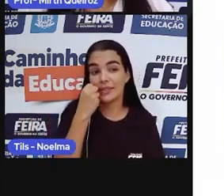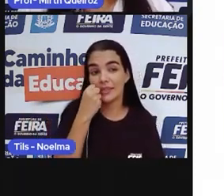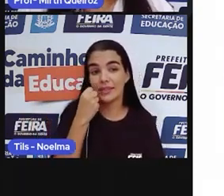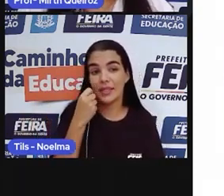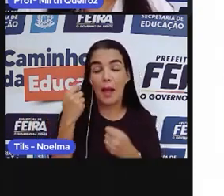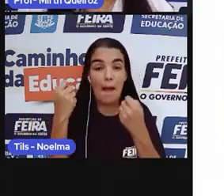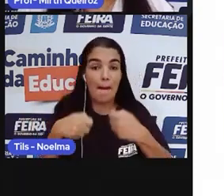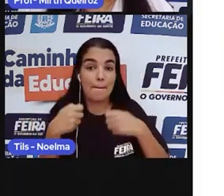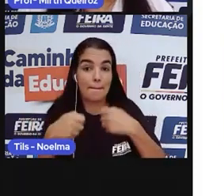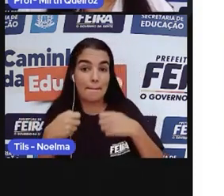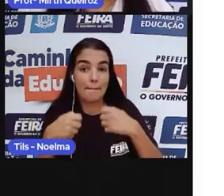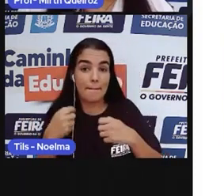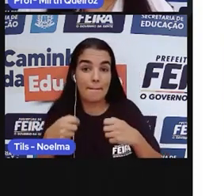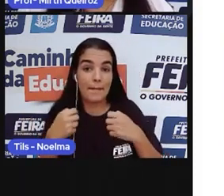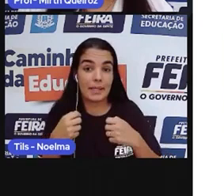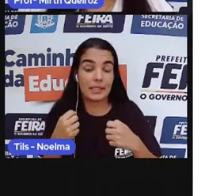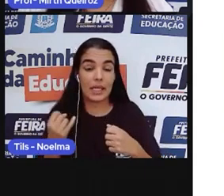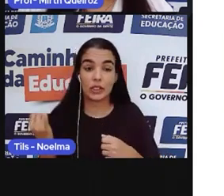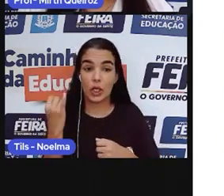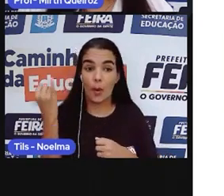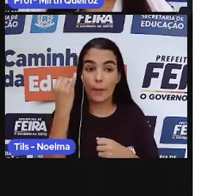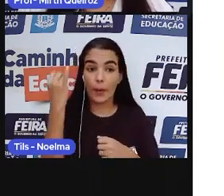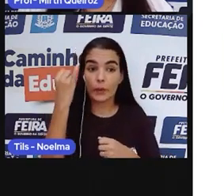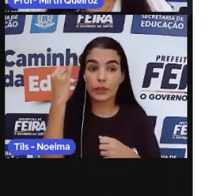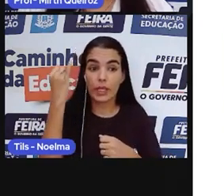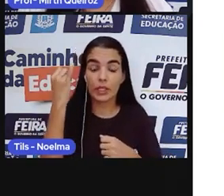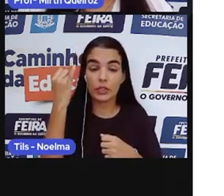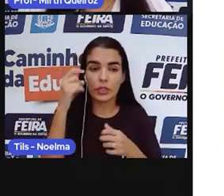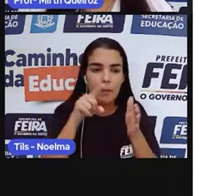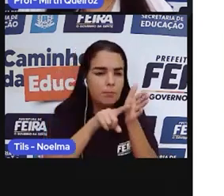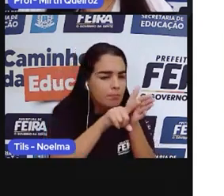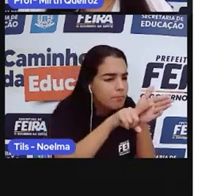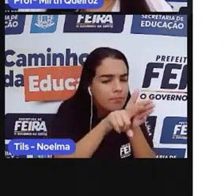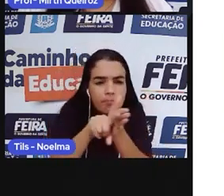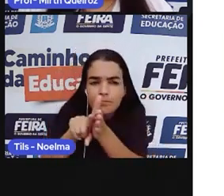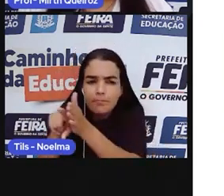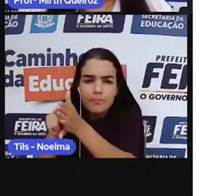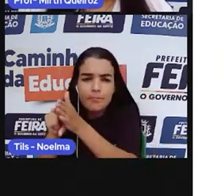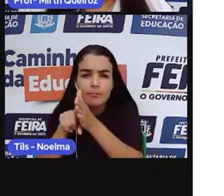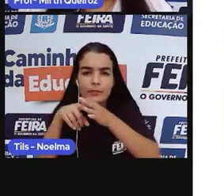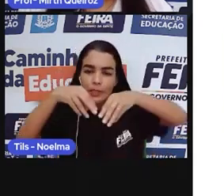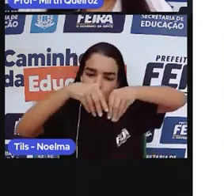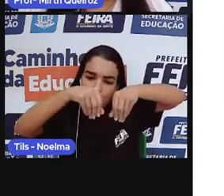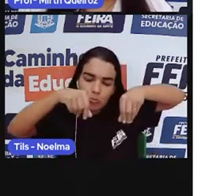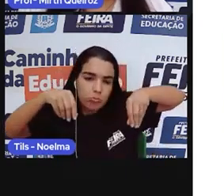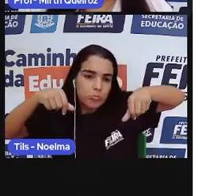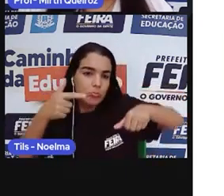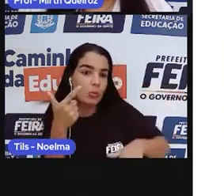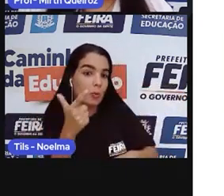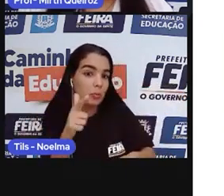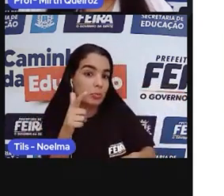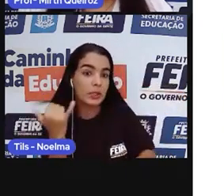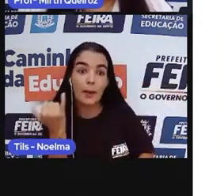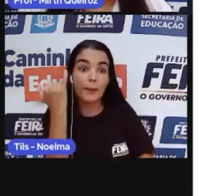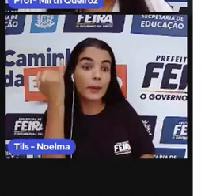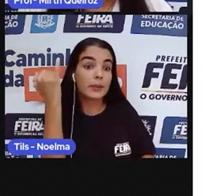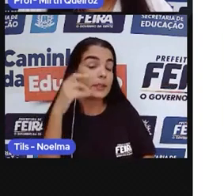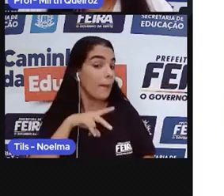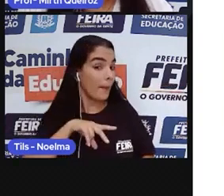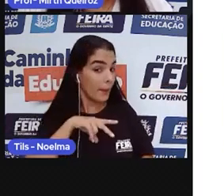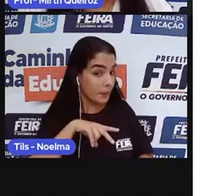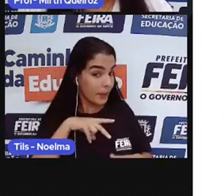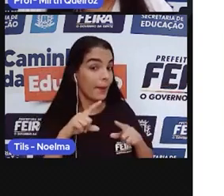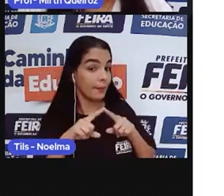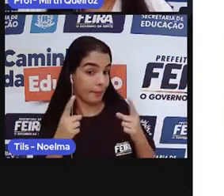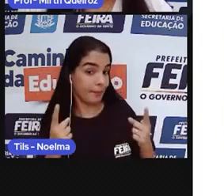Necessidade imperativa de colonizar e explorar um território até então, sem muita importância econômica para Portugal, né?